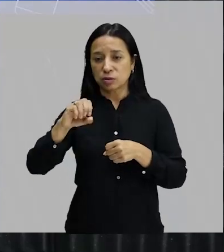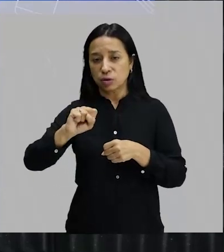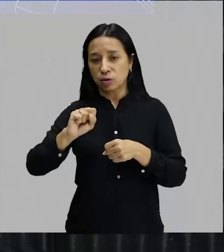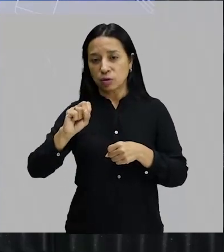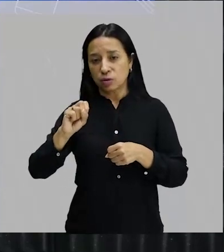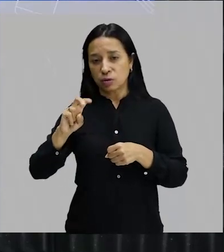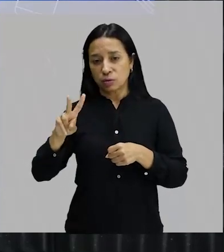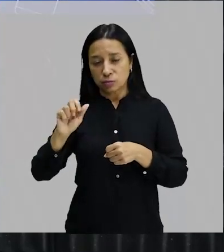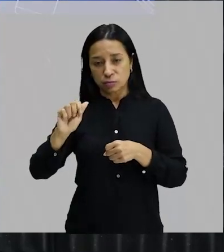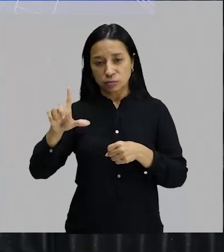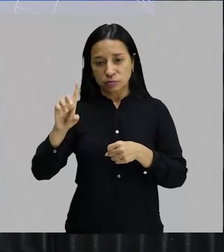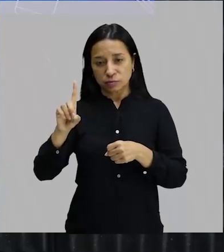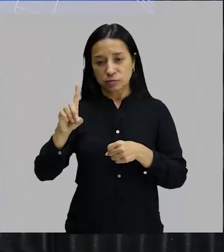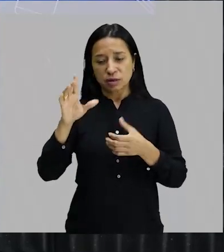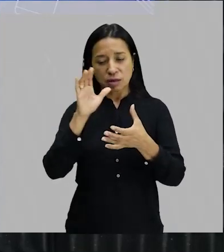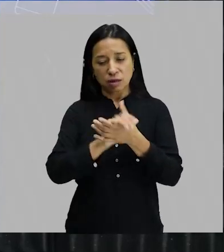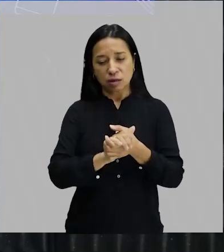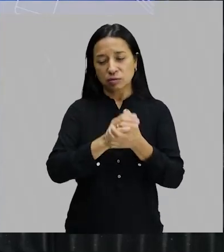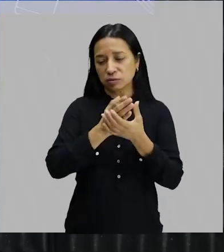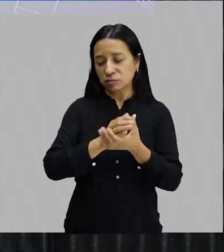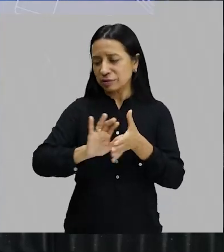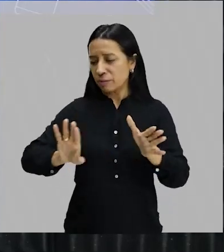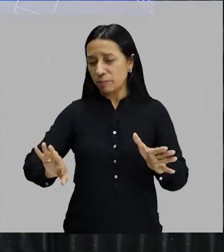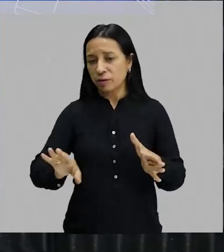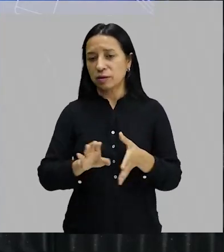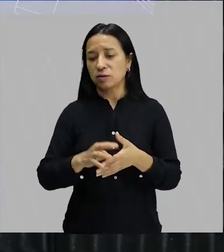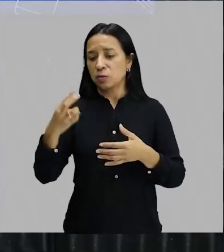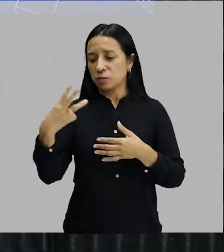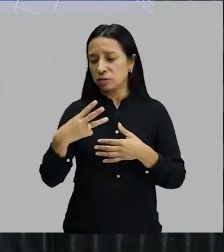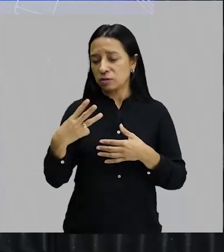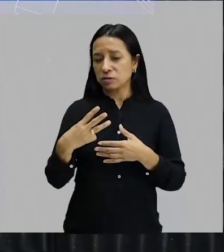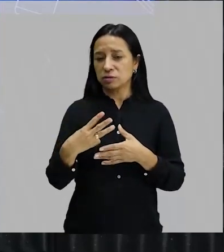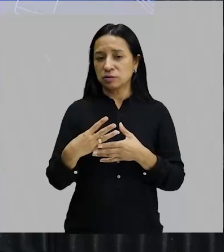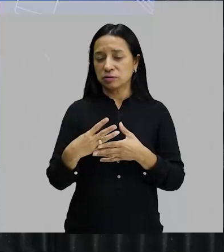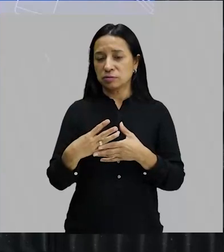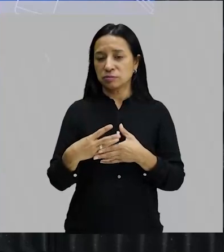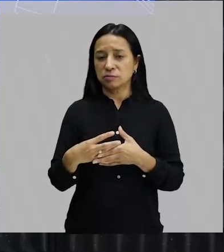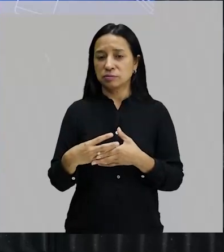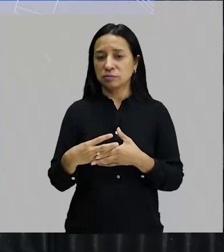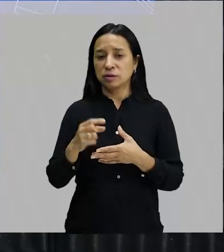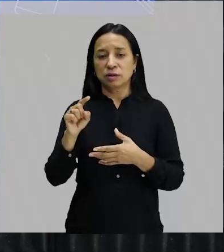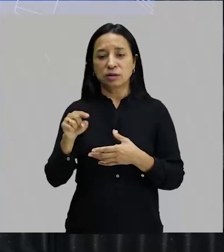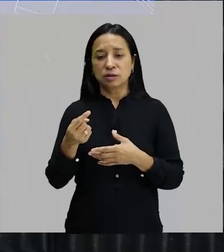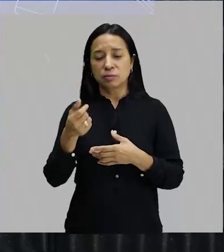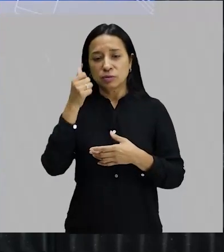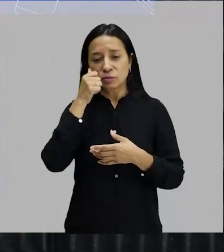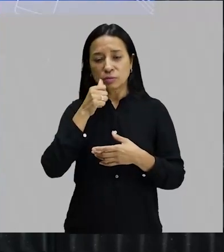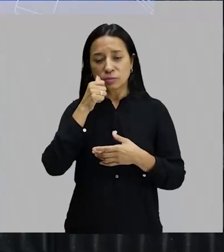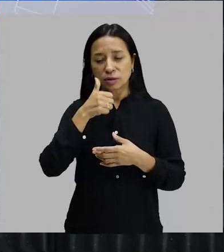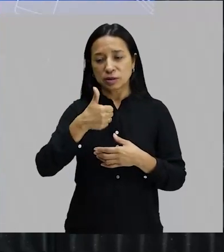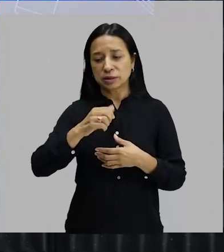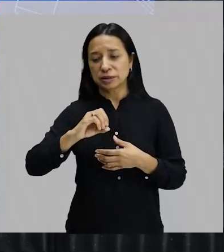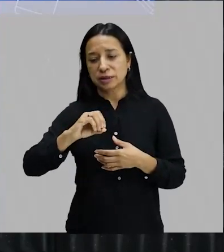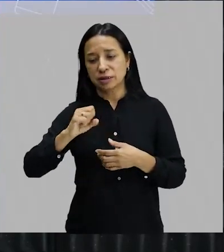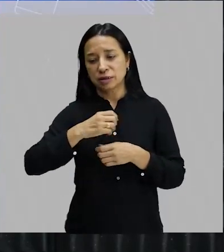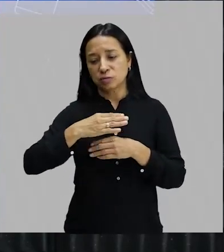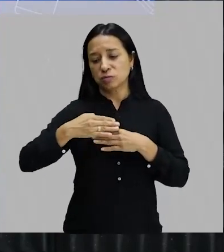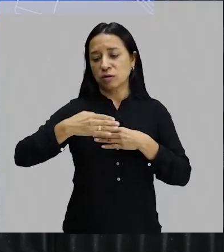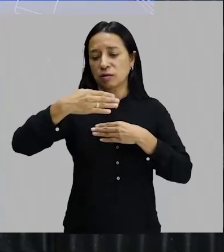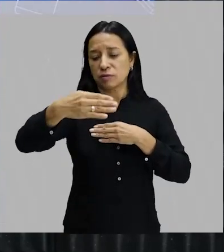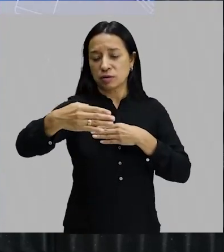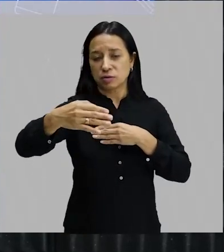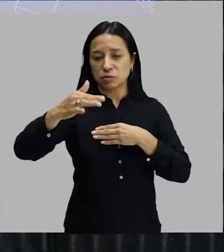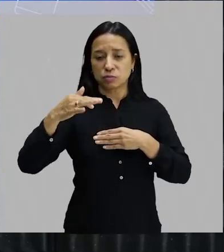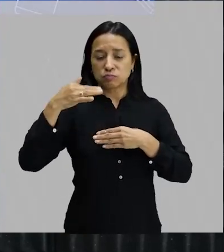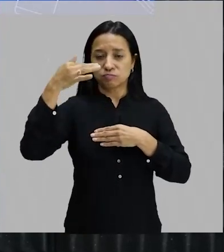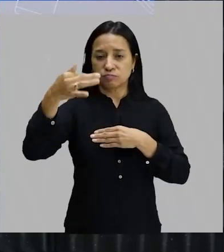apaixona, os dois casam, depois separam. Ela casa pela terceira vez, depois se separa dele. E ela é uma mulher 100 anos à frente do tempo dela. casou